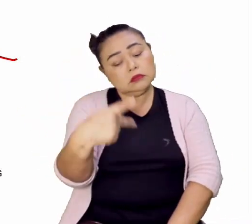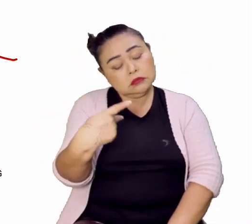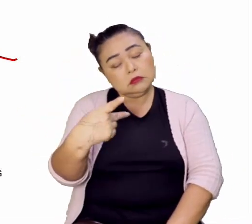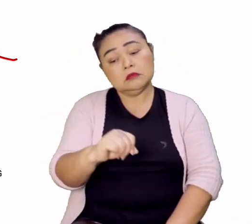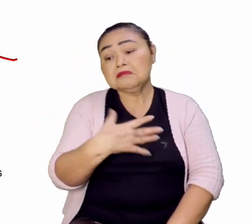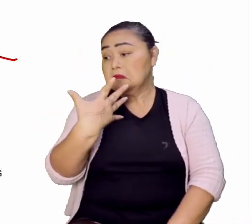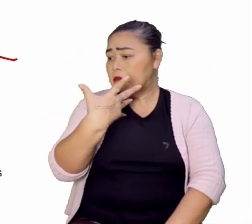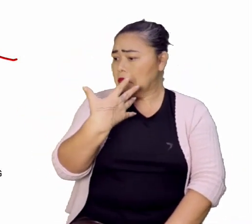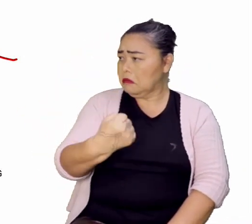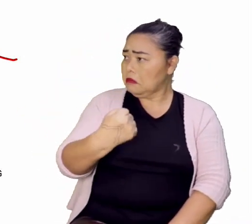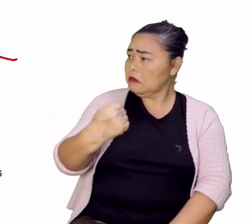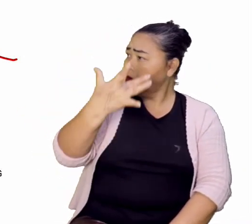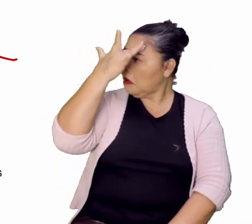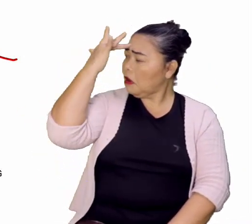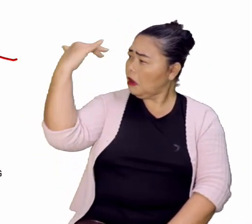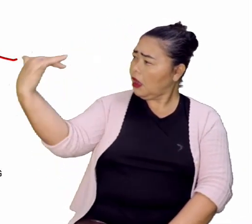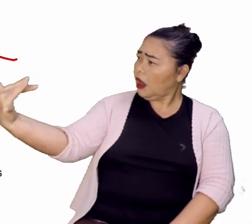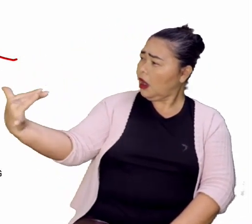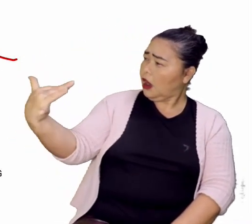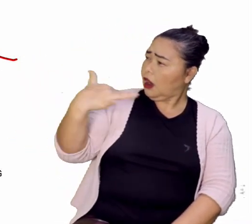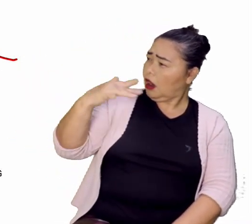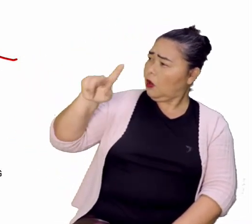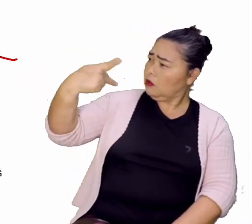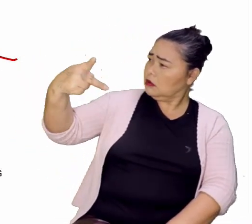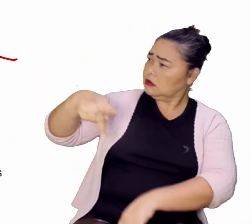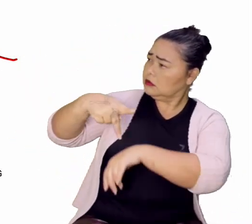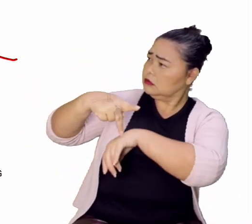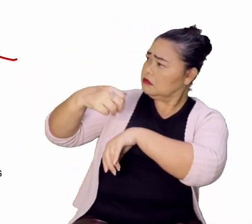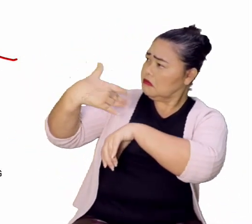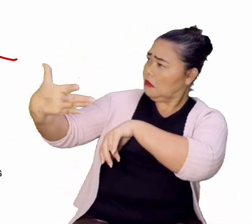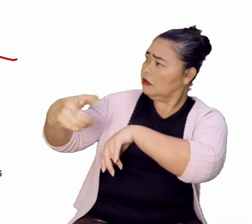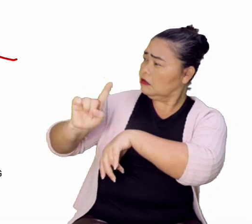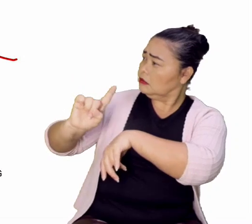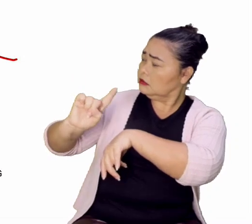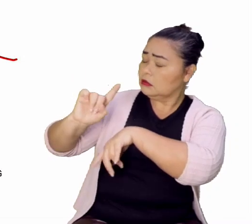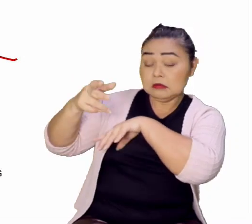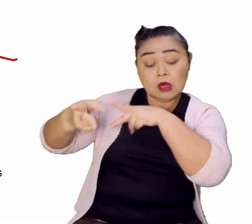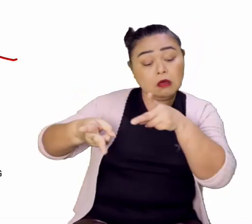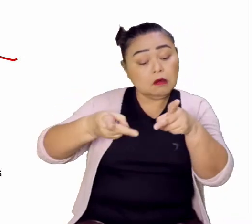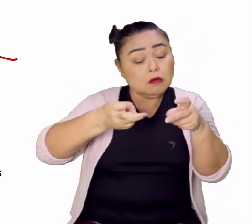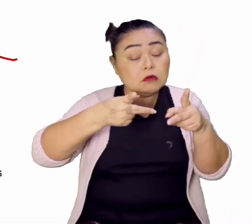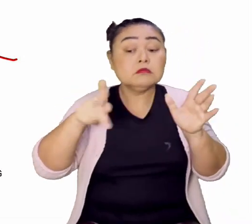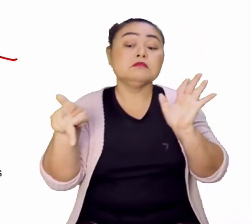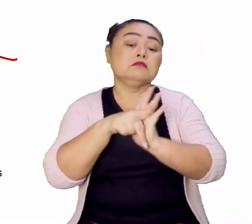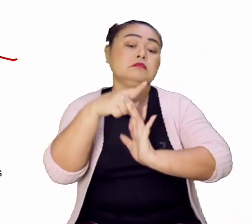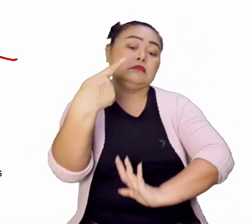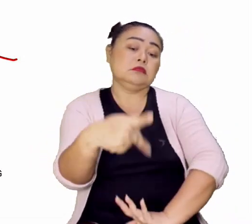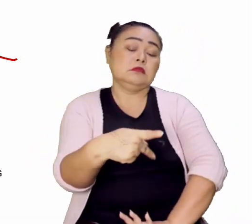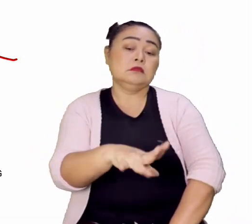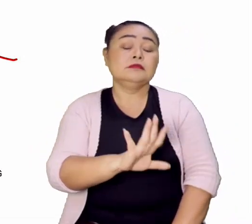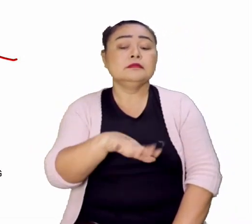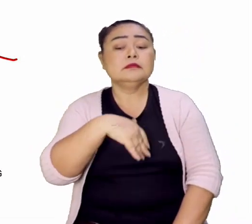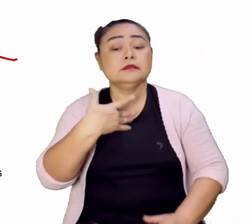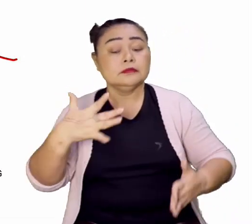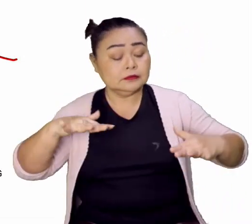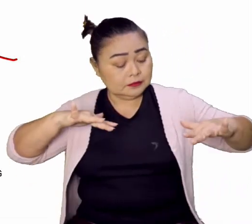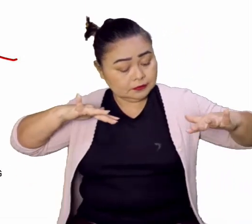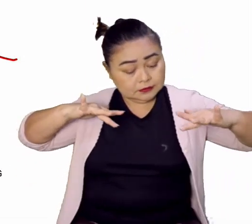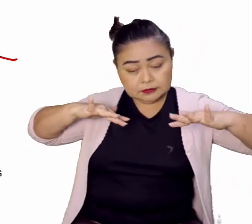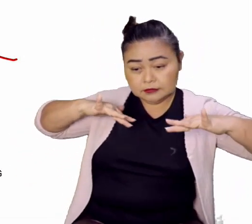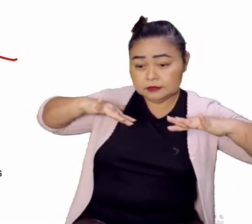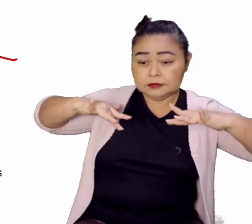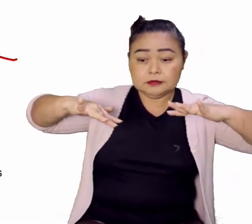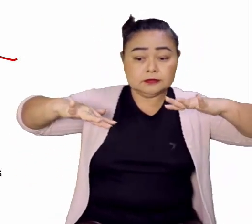aceitavam vir estrangeiros de fora para poder explorar aquilo que era deles. Aí então a cultura